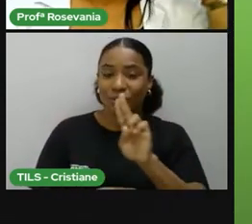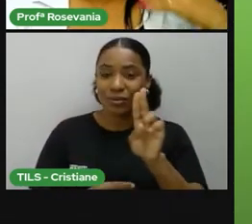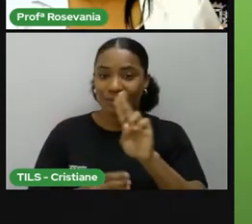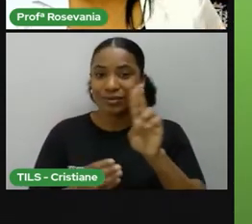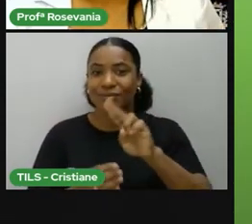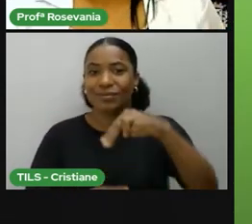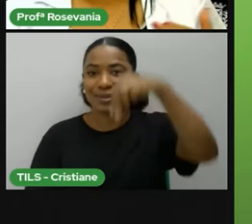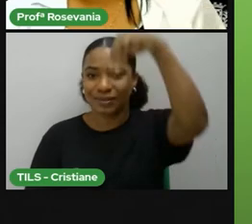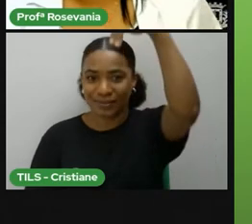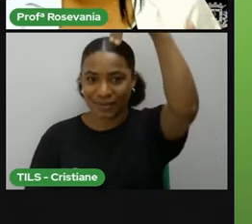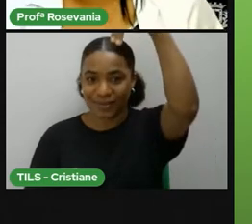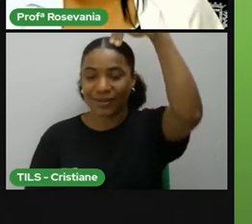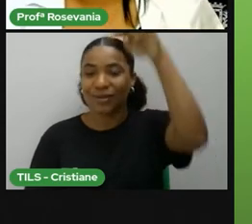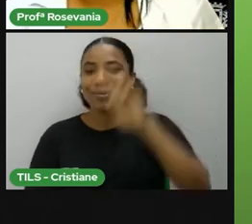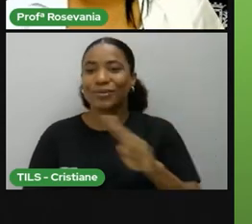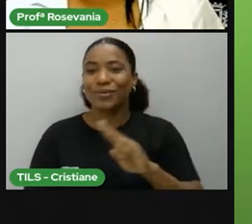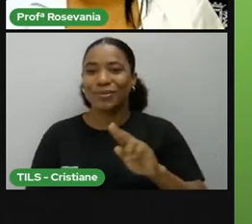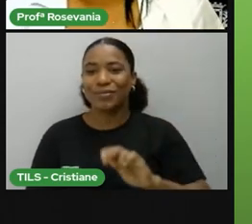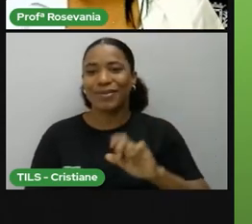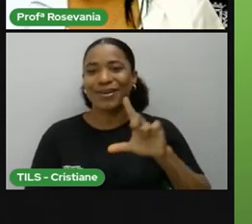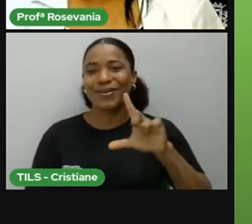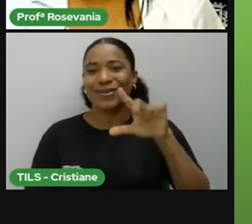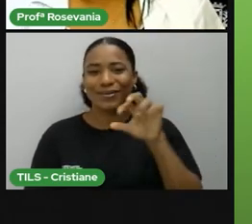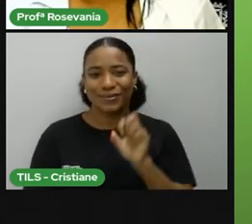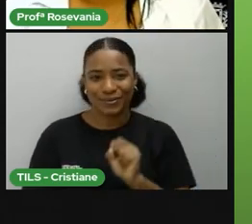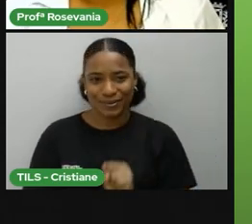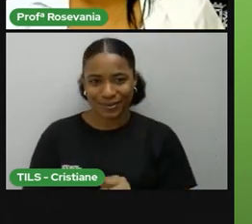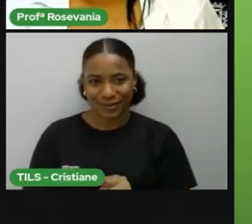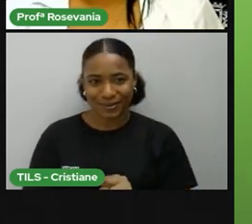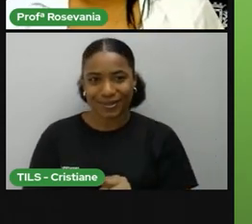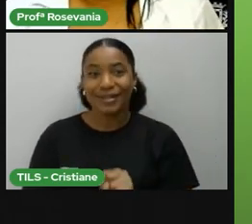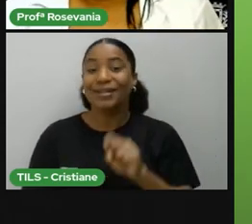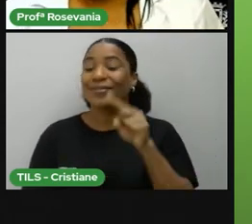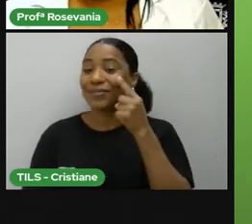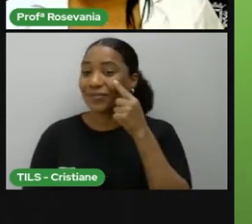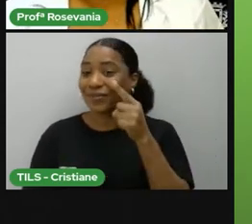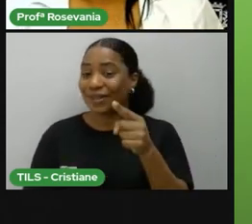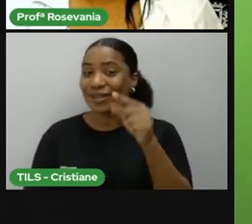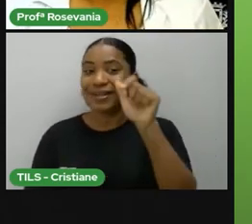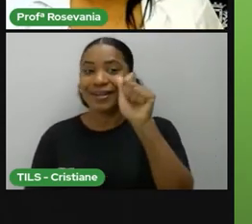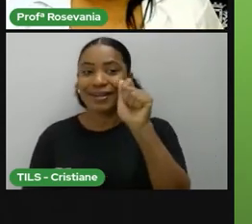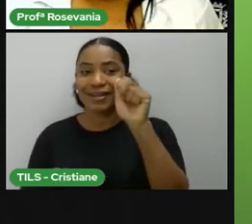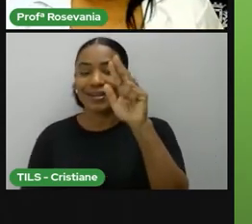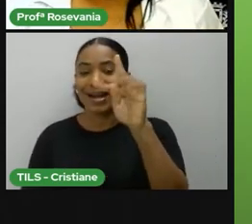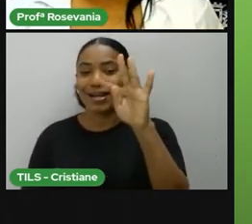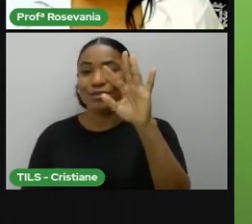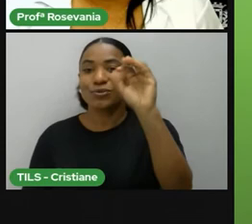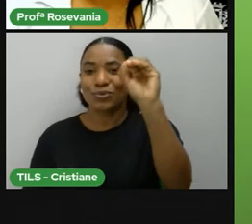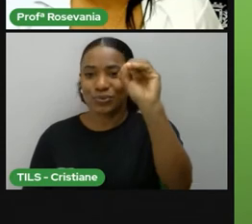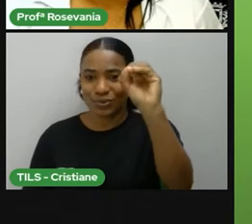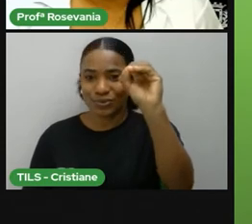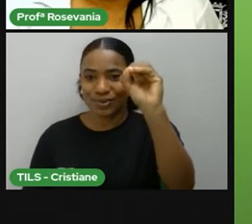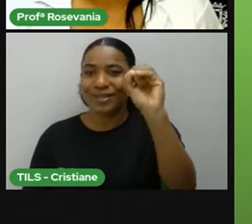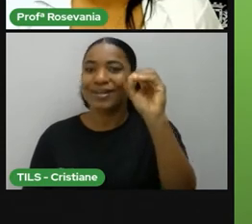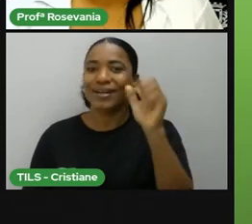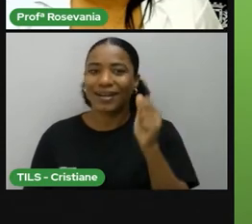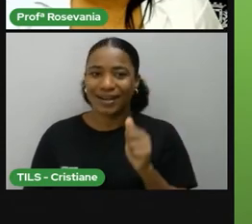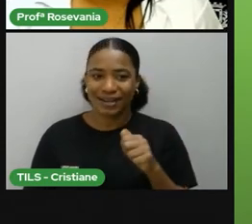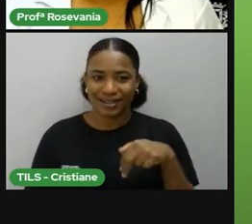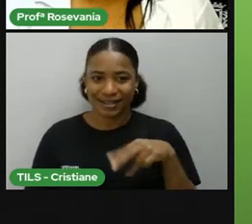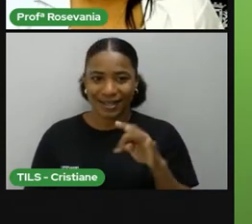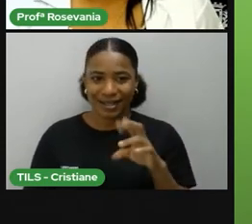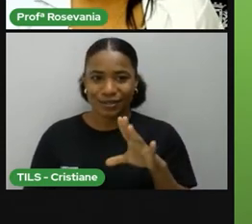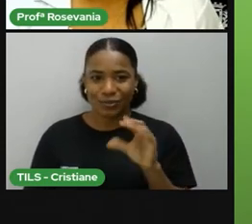Norte e os nomes maiores no Hemisfério Sul. Ó, Ártico, Antártico. Quem é maior? O Antártico, Hemisfério